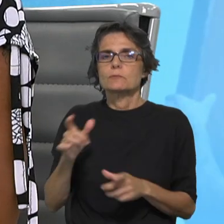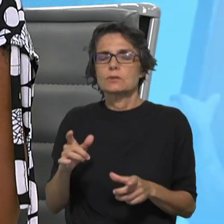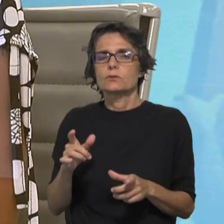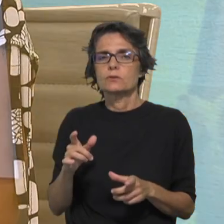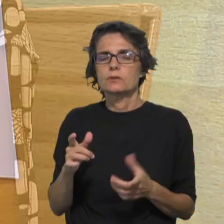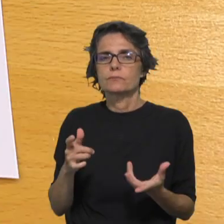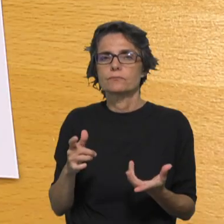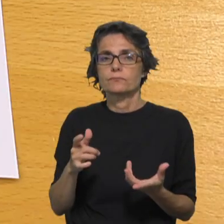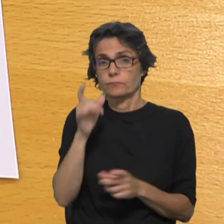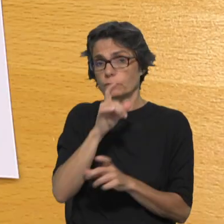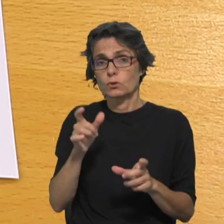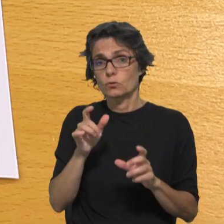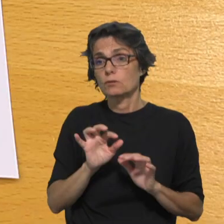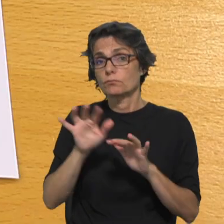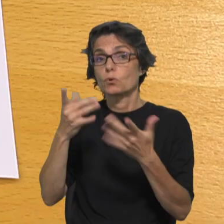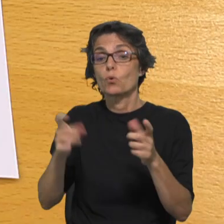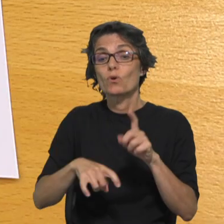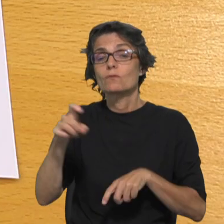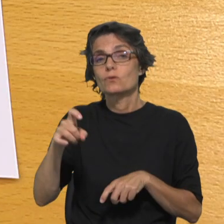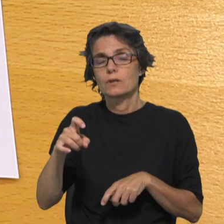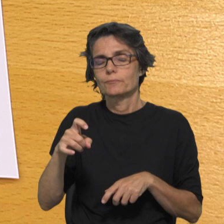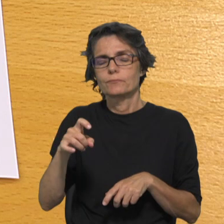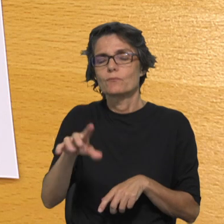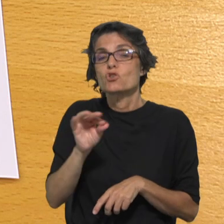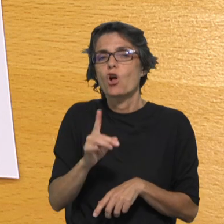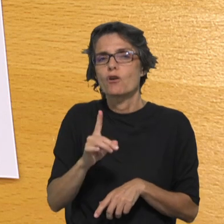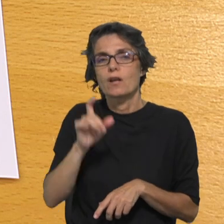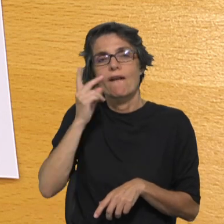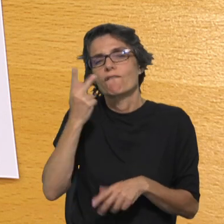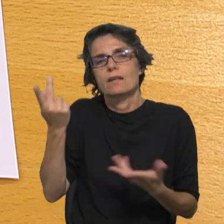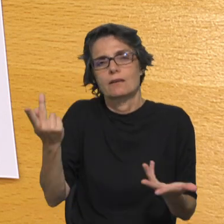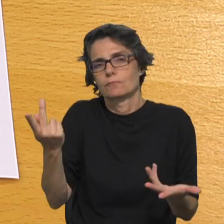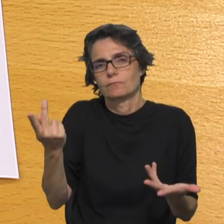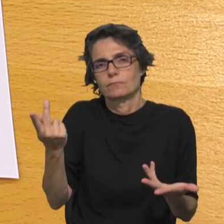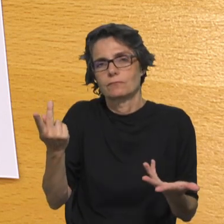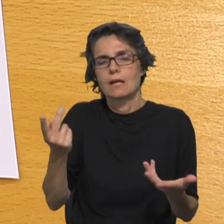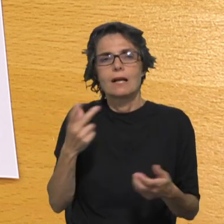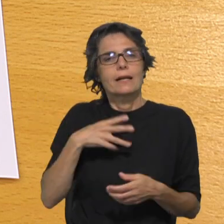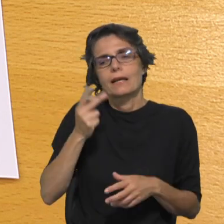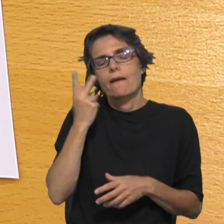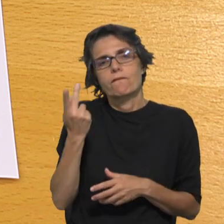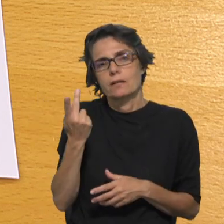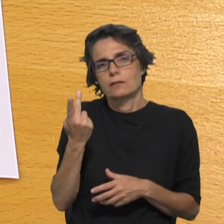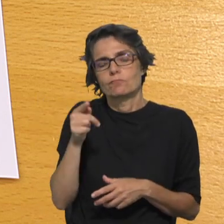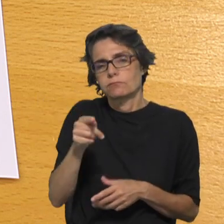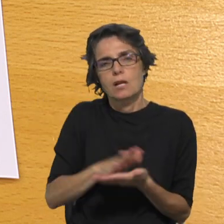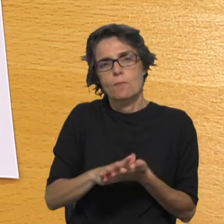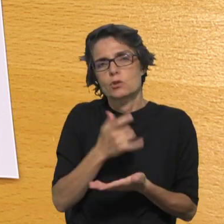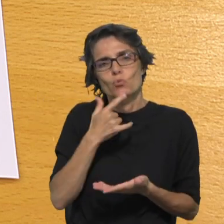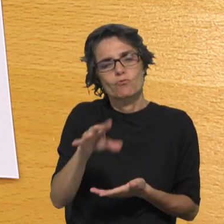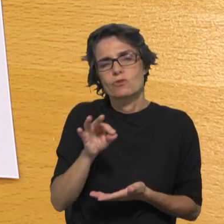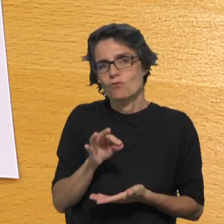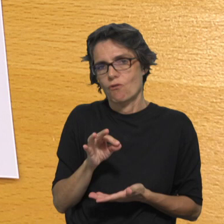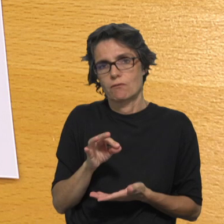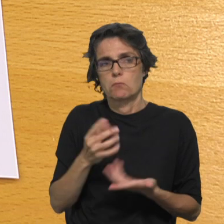cada migrante ou de cada refugiado de escolher a vida. Seja qual for aquilo que motiva a sua escolha, sejam os